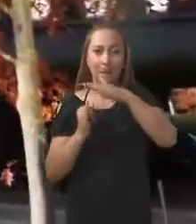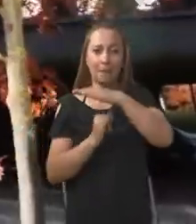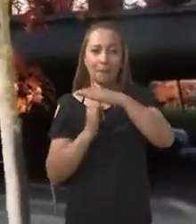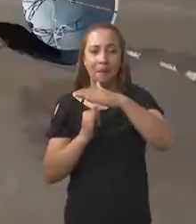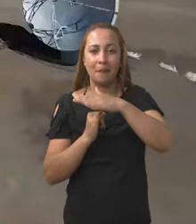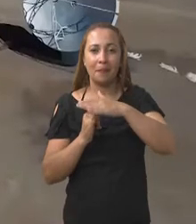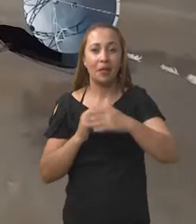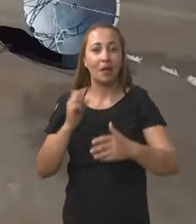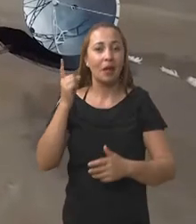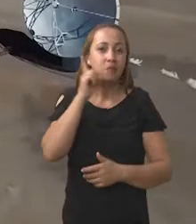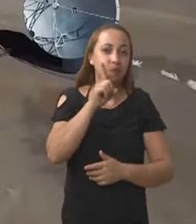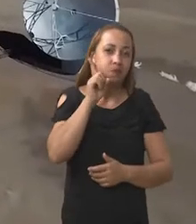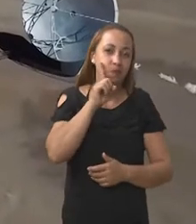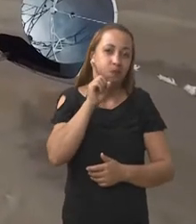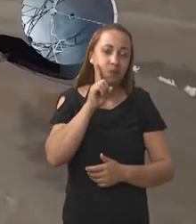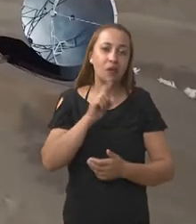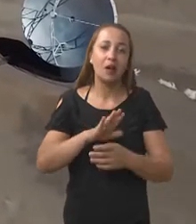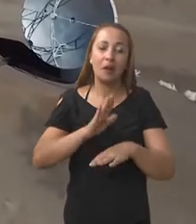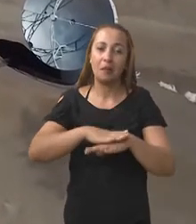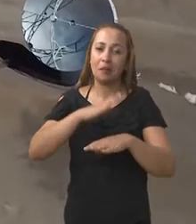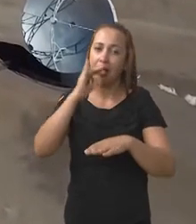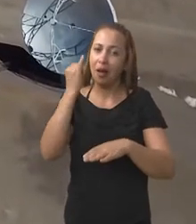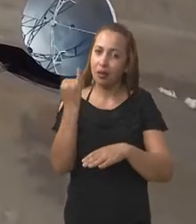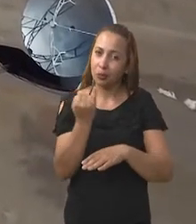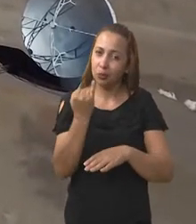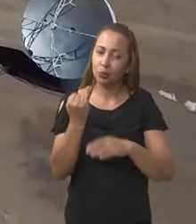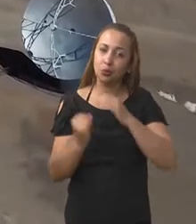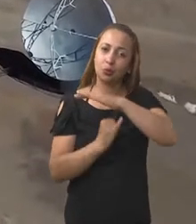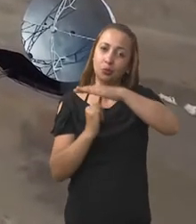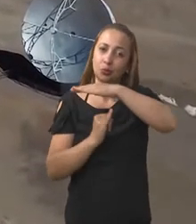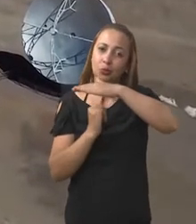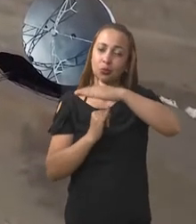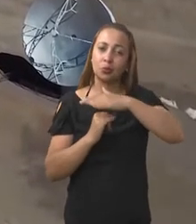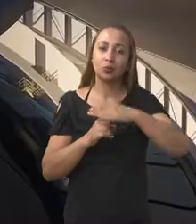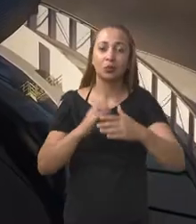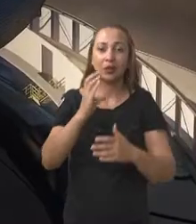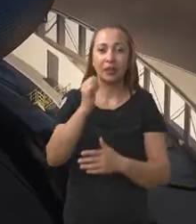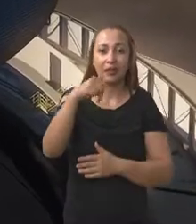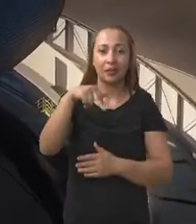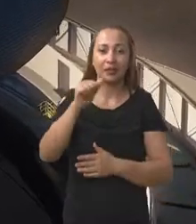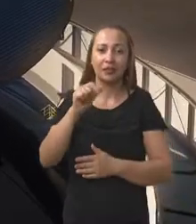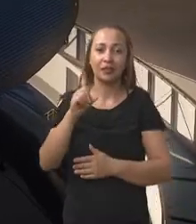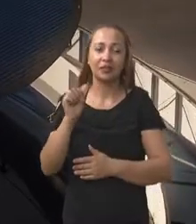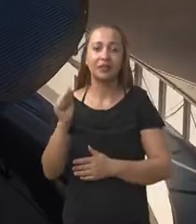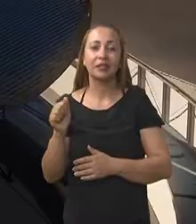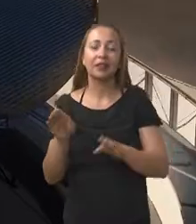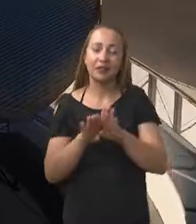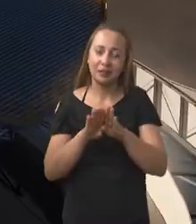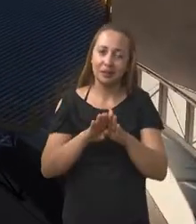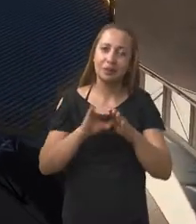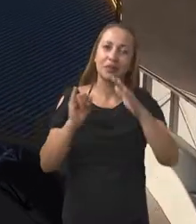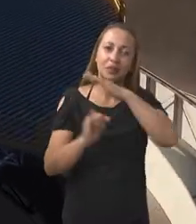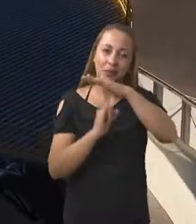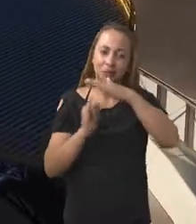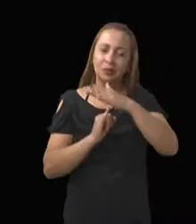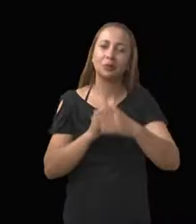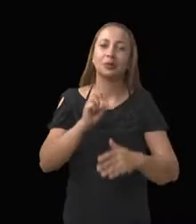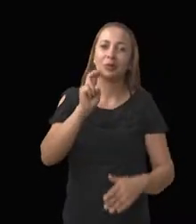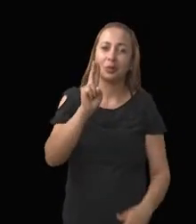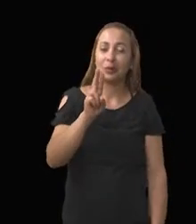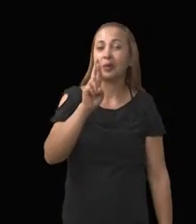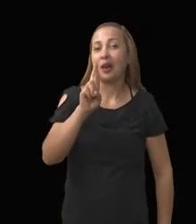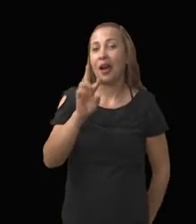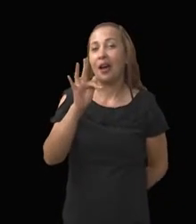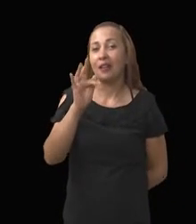americano, mais um instituto canadense, e, obviamente, a nossa, a UFRN, fazendo parte.